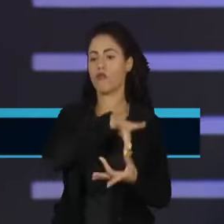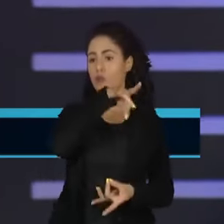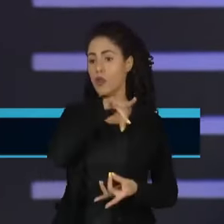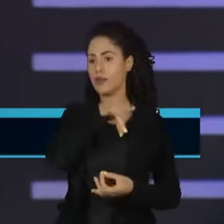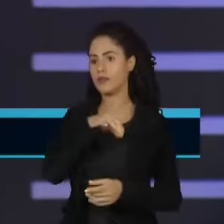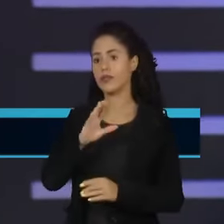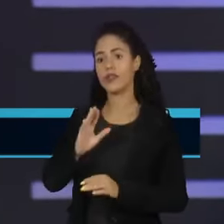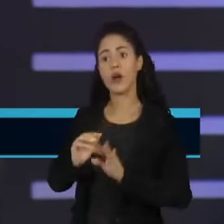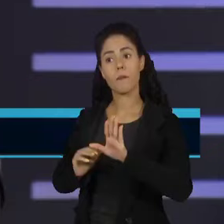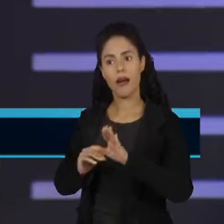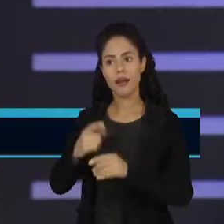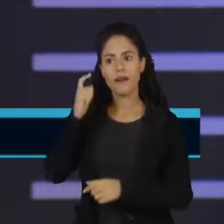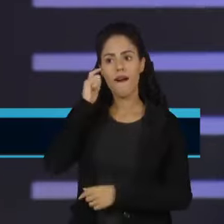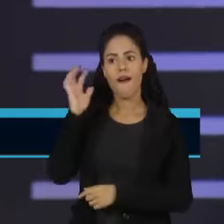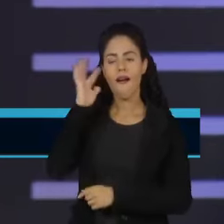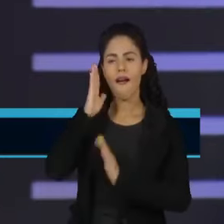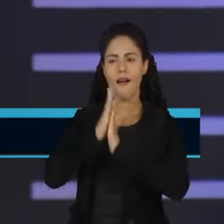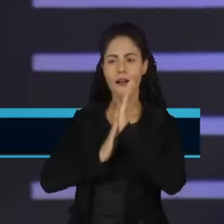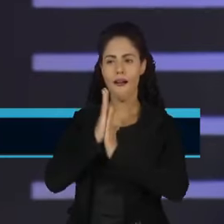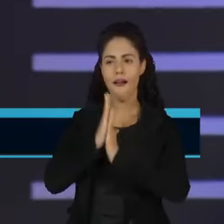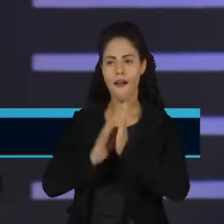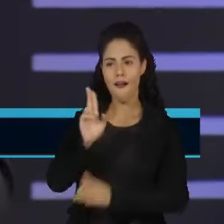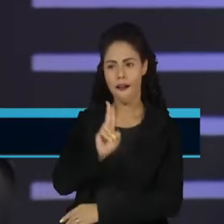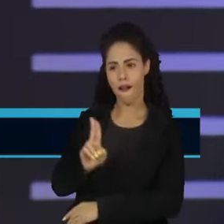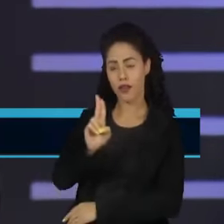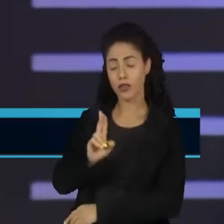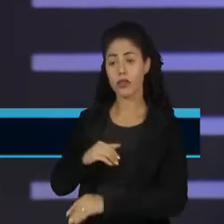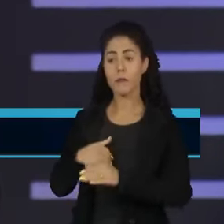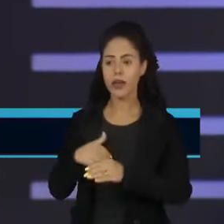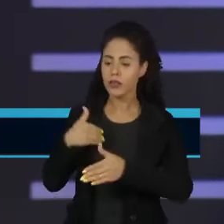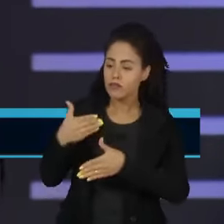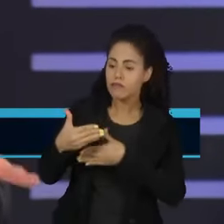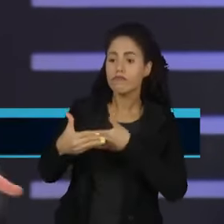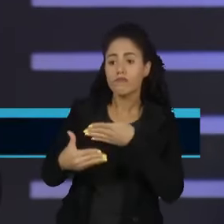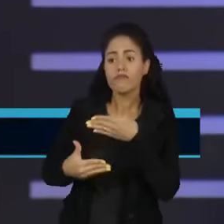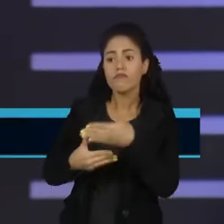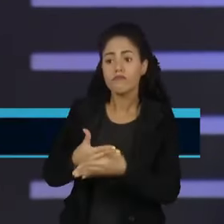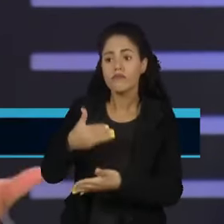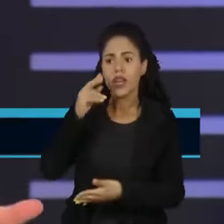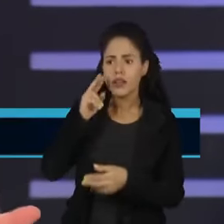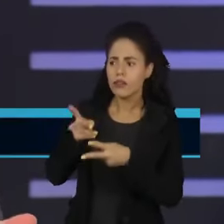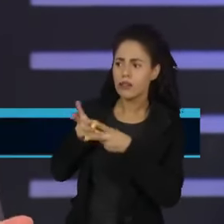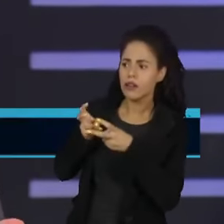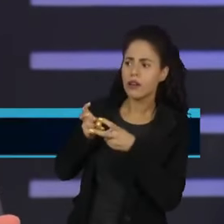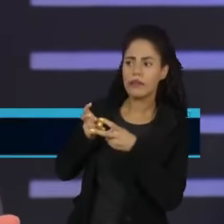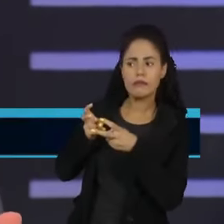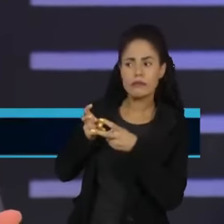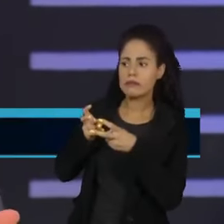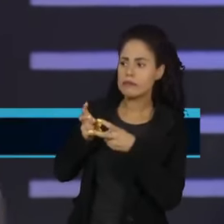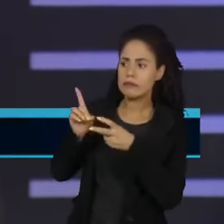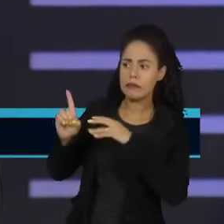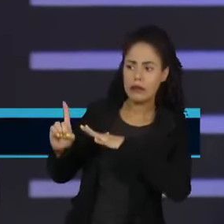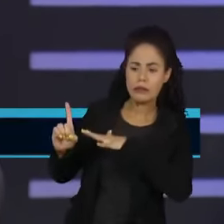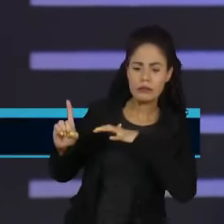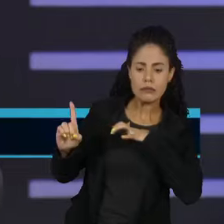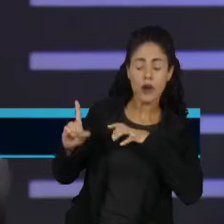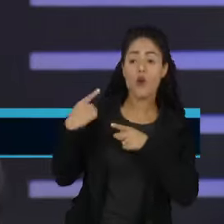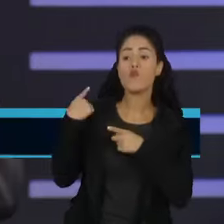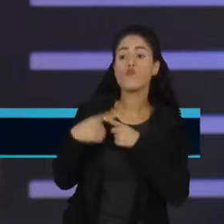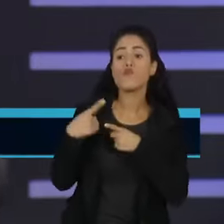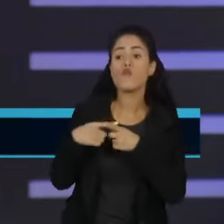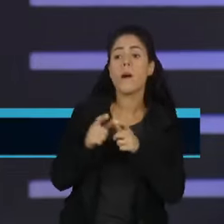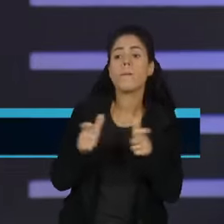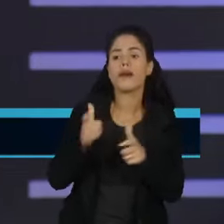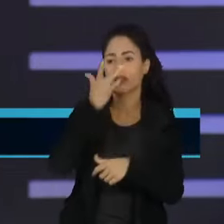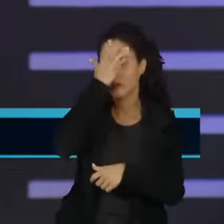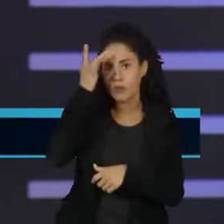E aí, usar isso, de certa forma, como espantalho. Com o tempo, eles mesmos iam perder esse canal de comunicação, porque a maior parte das pessoas